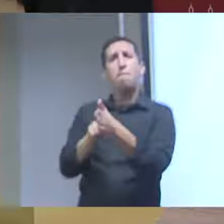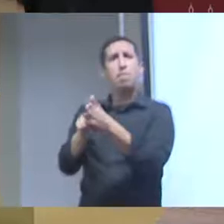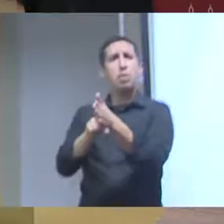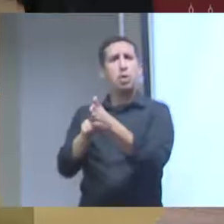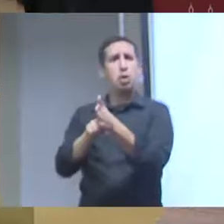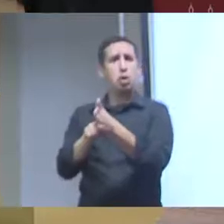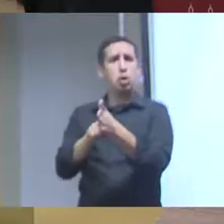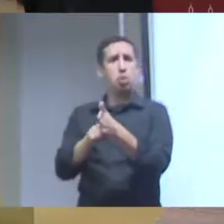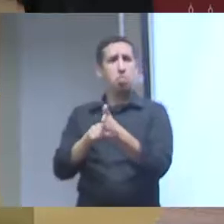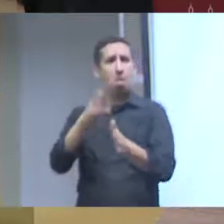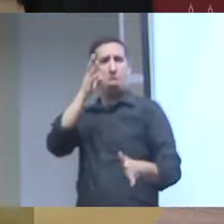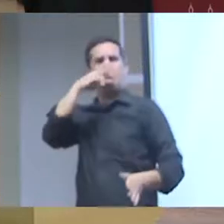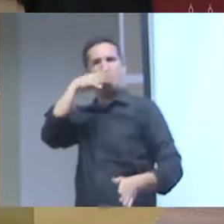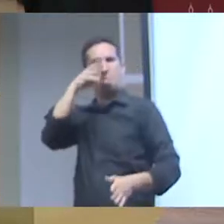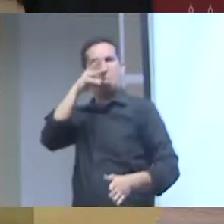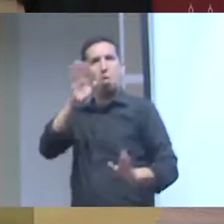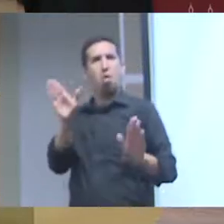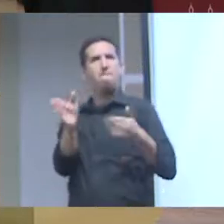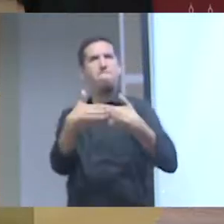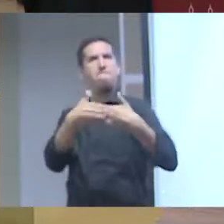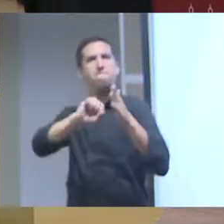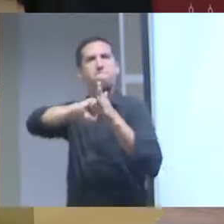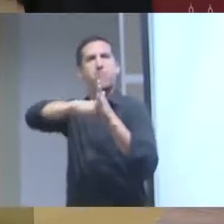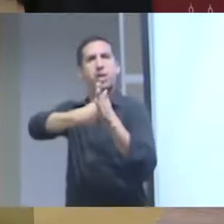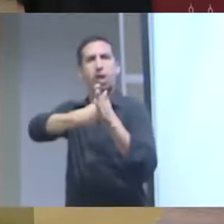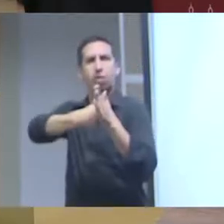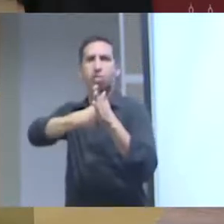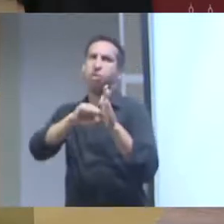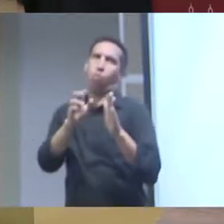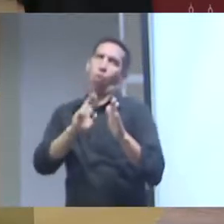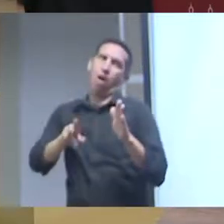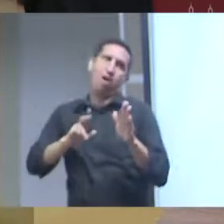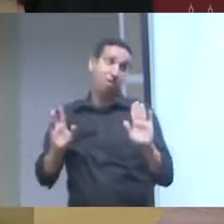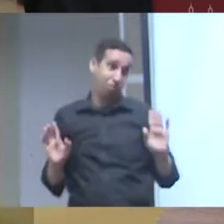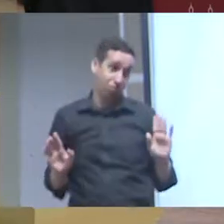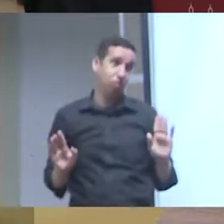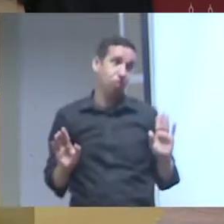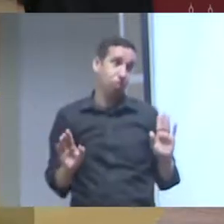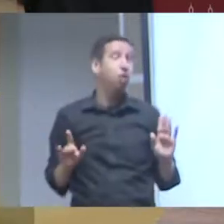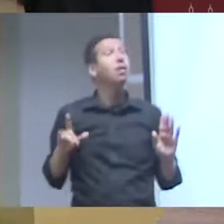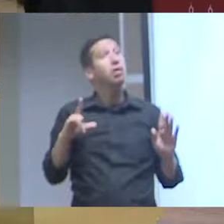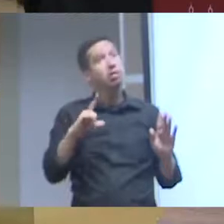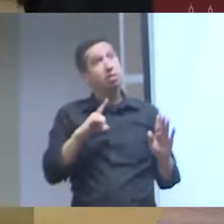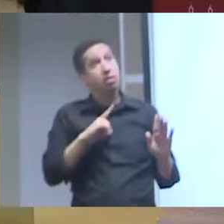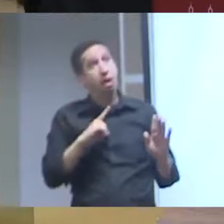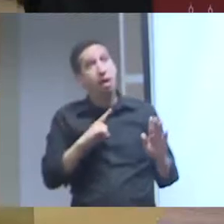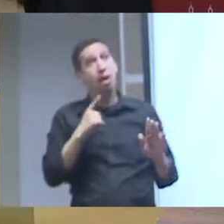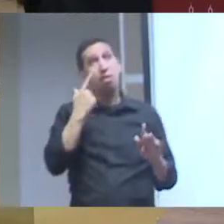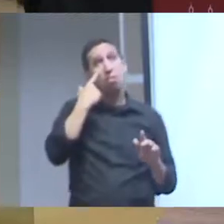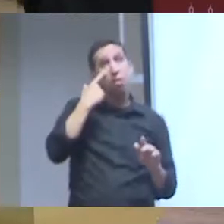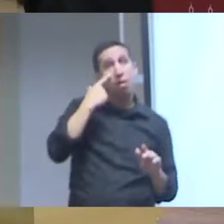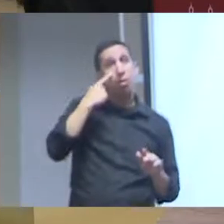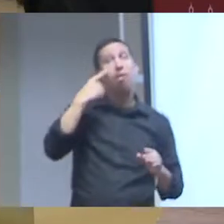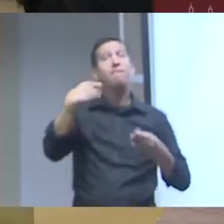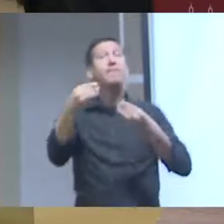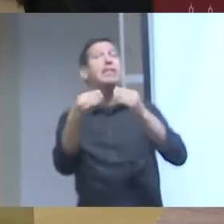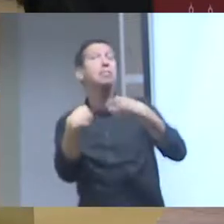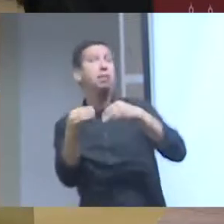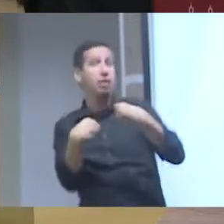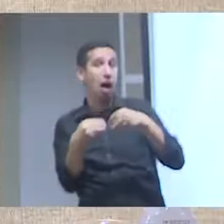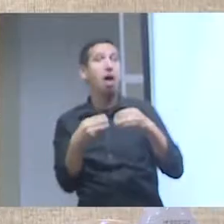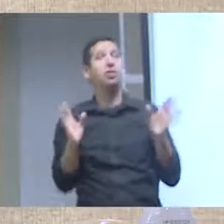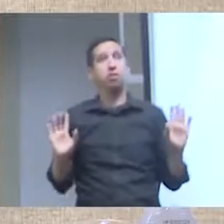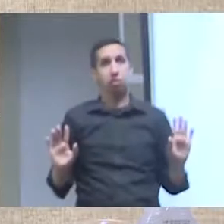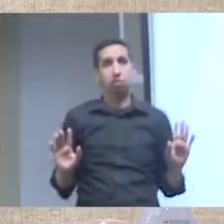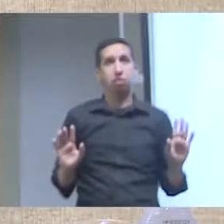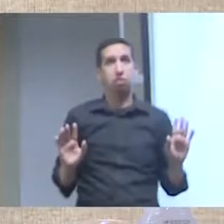pesquisador é o lado resistente da negócio não quer abrir tem vários atores e várias questões que estão